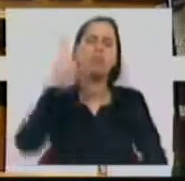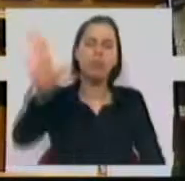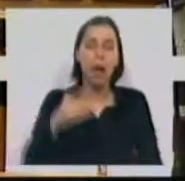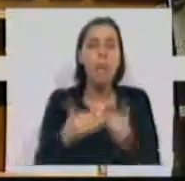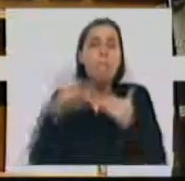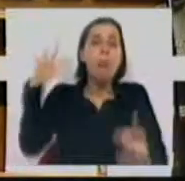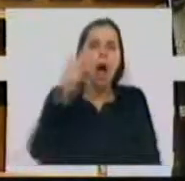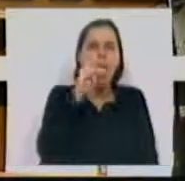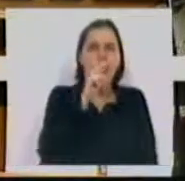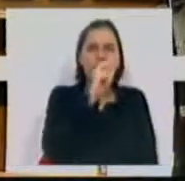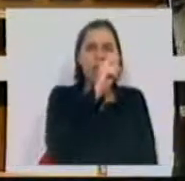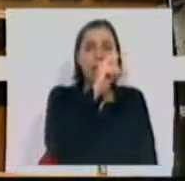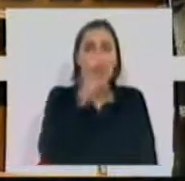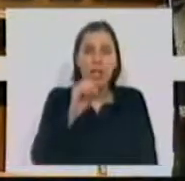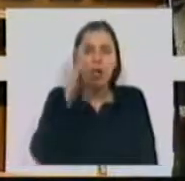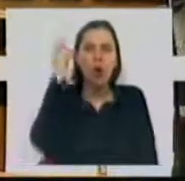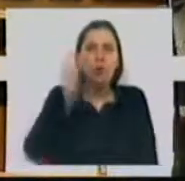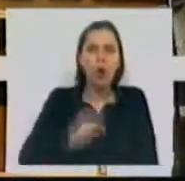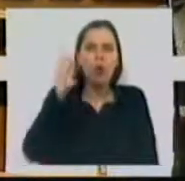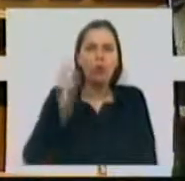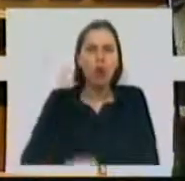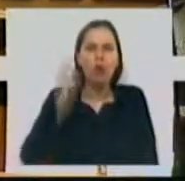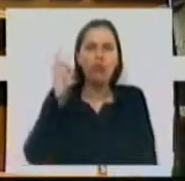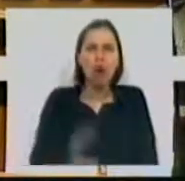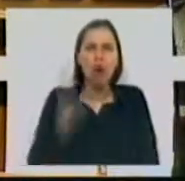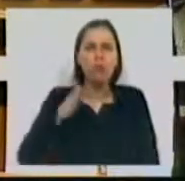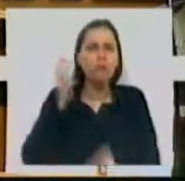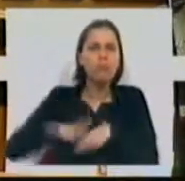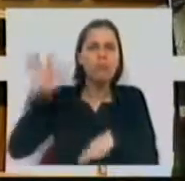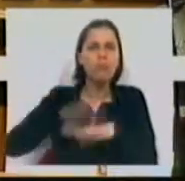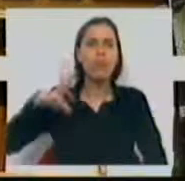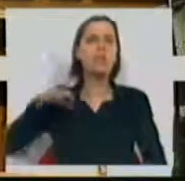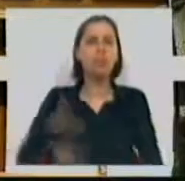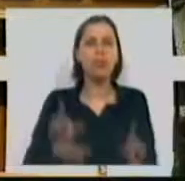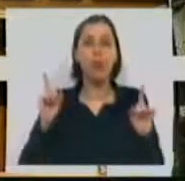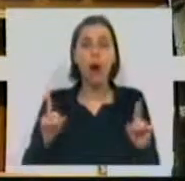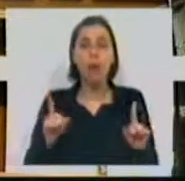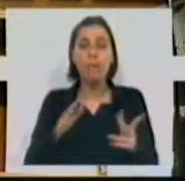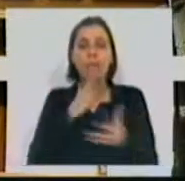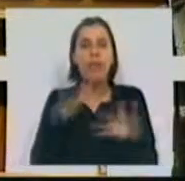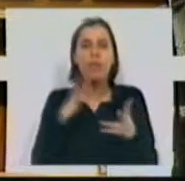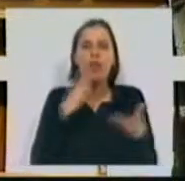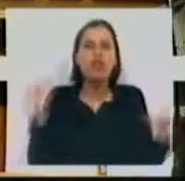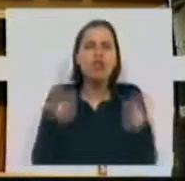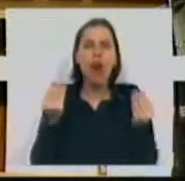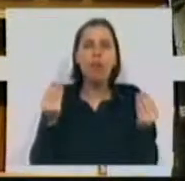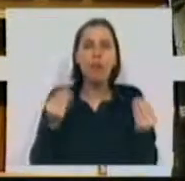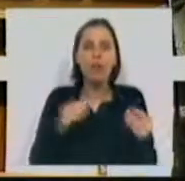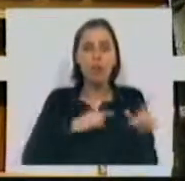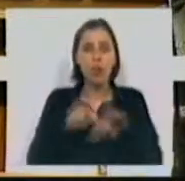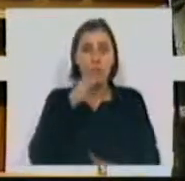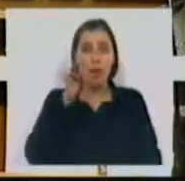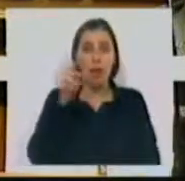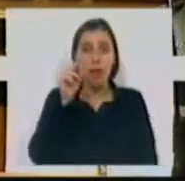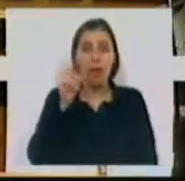Correia, mais de 330 portugueses todos os dias imigram do país. A grande maioria jovens. O deputado Paulo